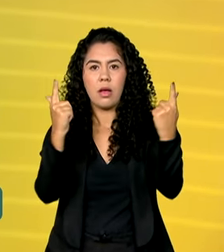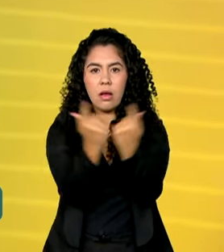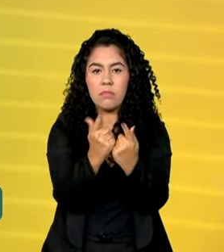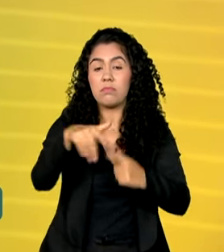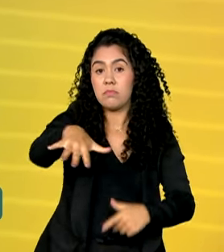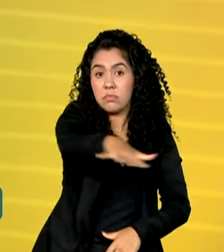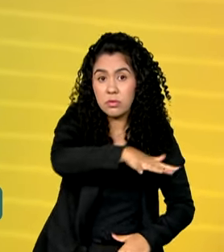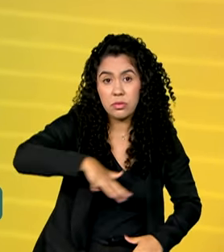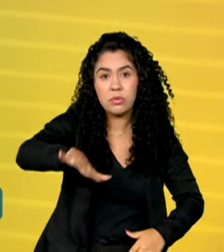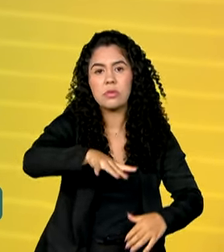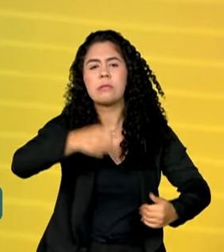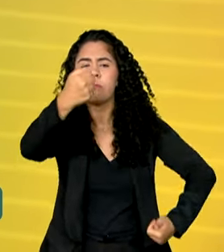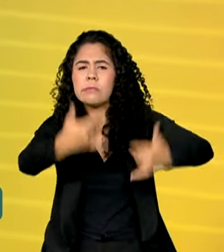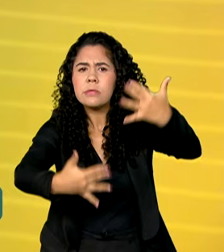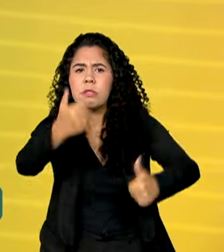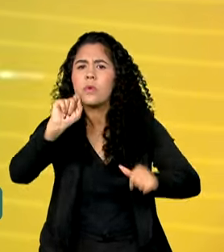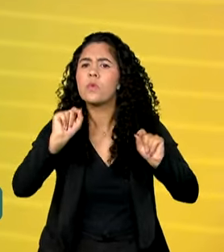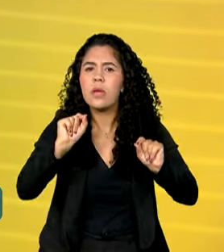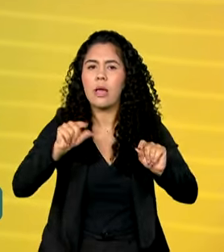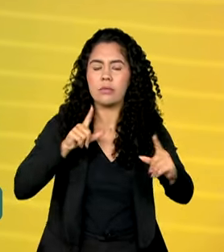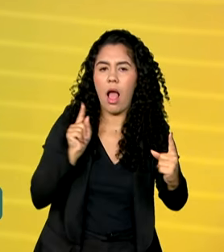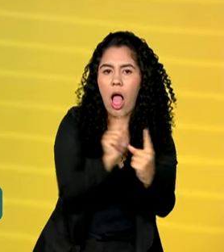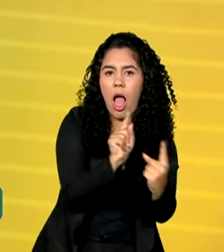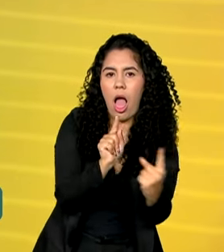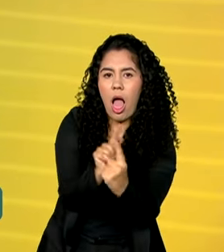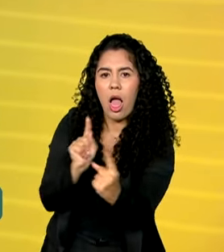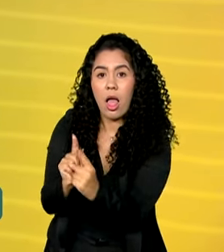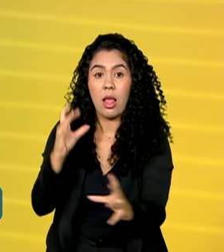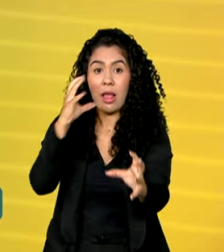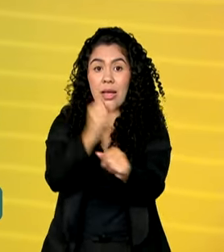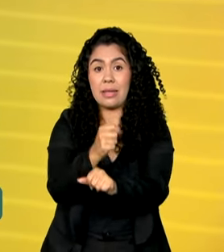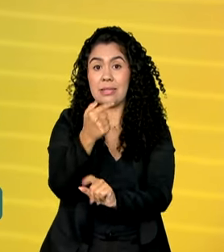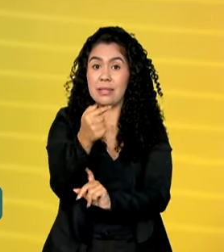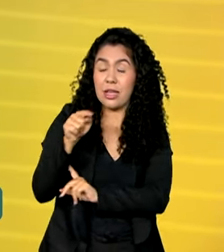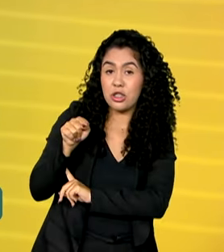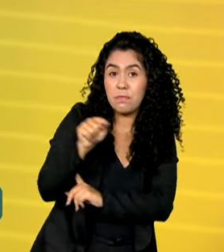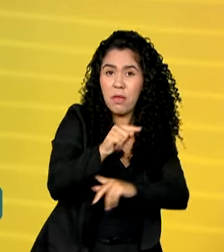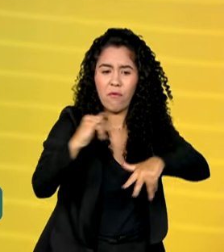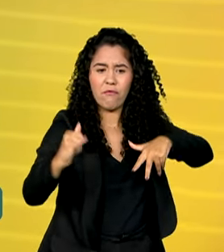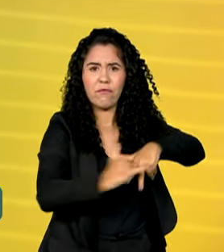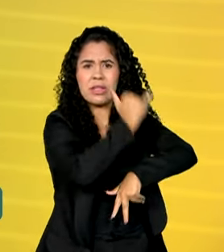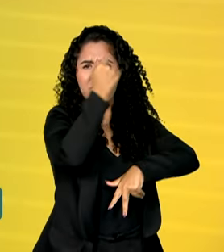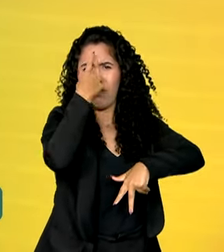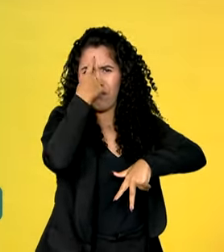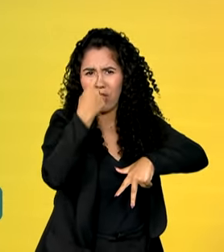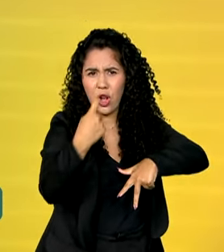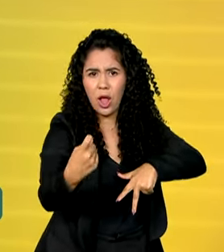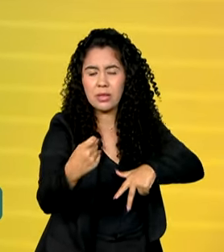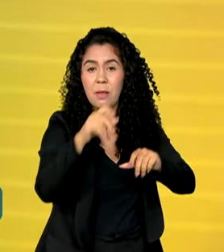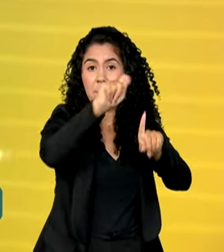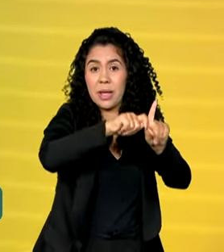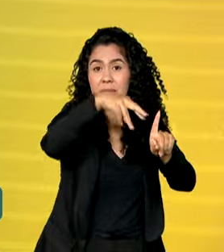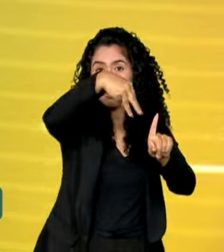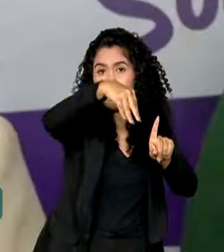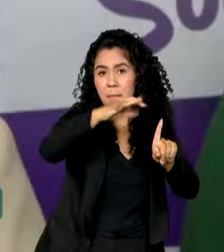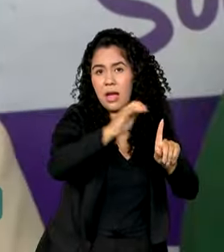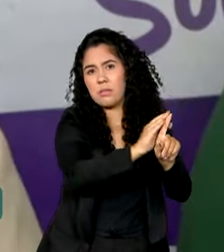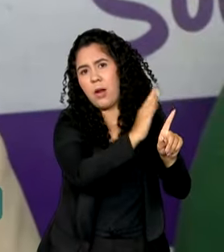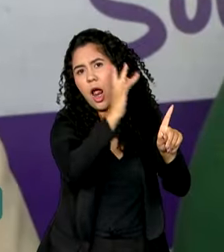da atuação dos centros de atendimento, que já receberam mais de 7 mil vítimas de violência desde março.